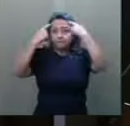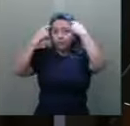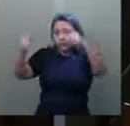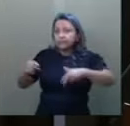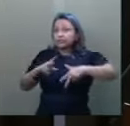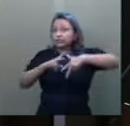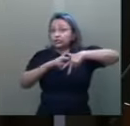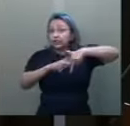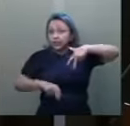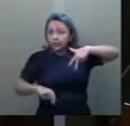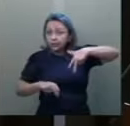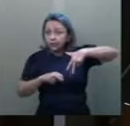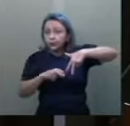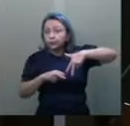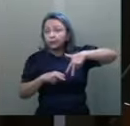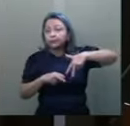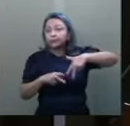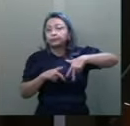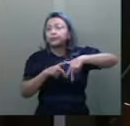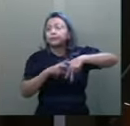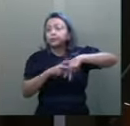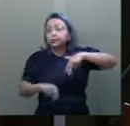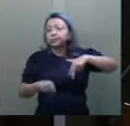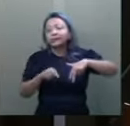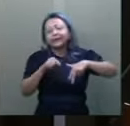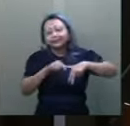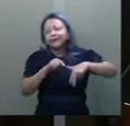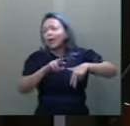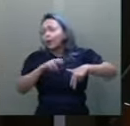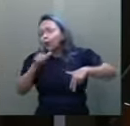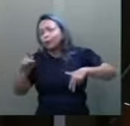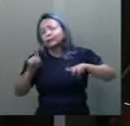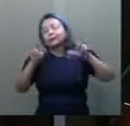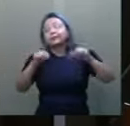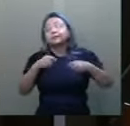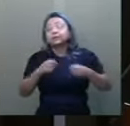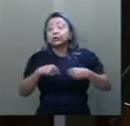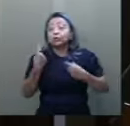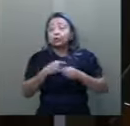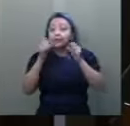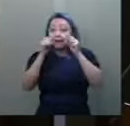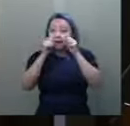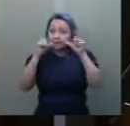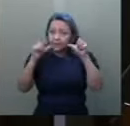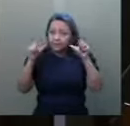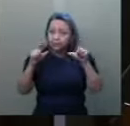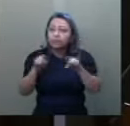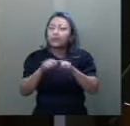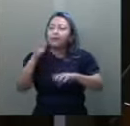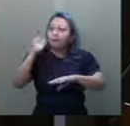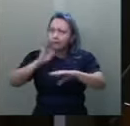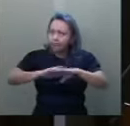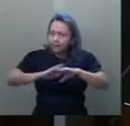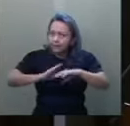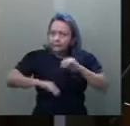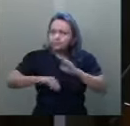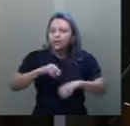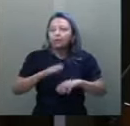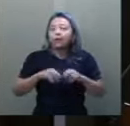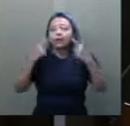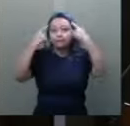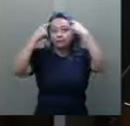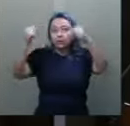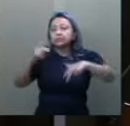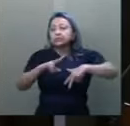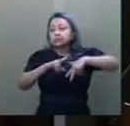gênero. E essa é outra questão que exige a nossa atenção e ação. A violência de